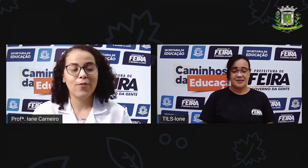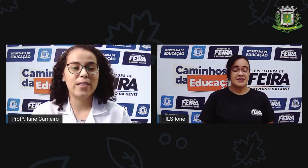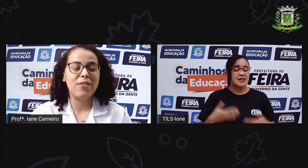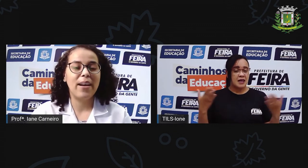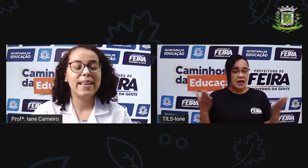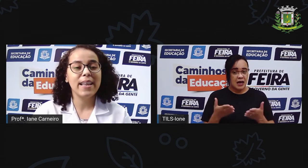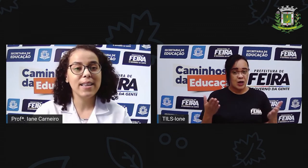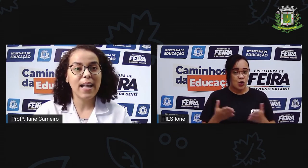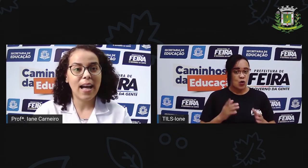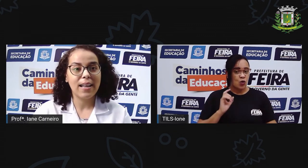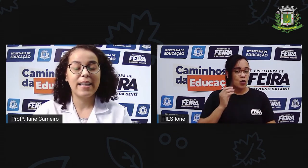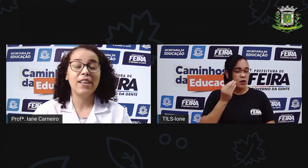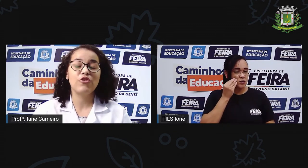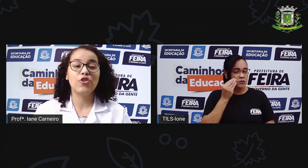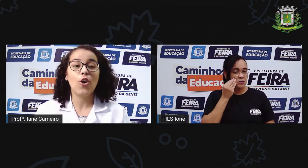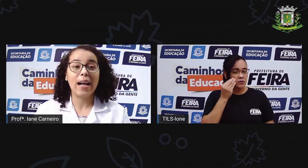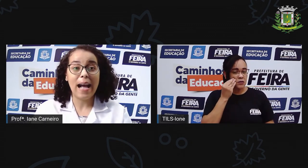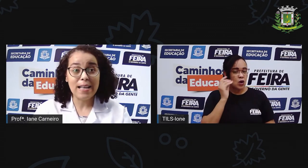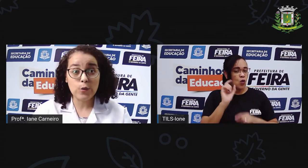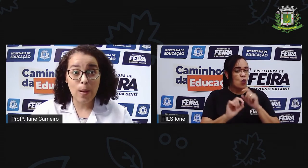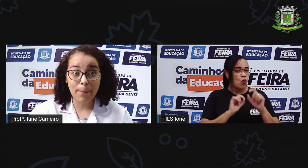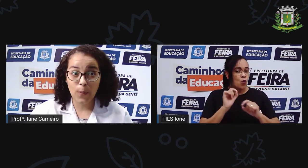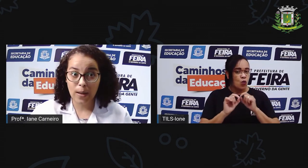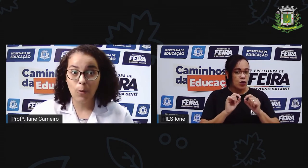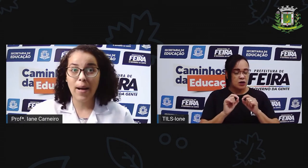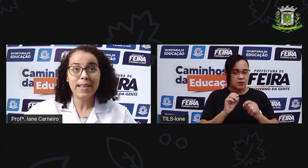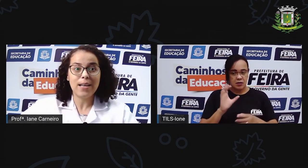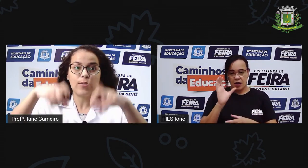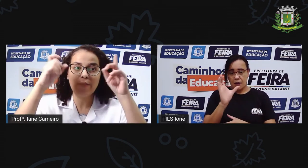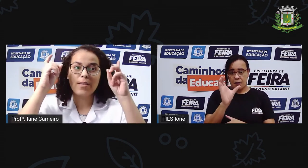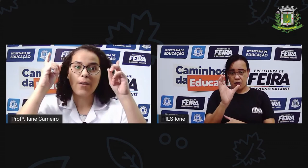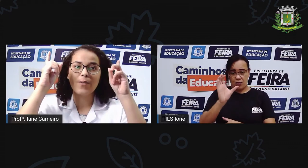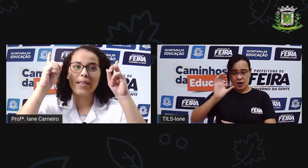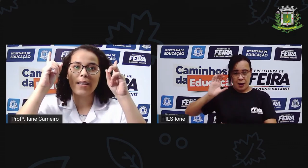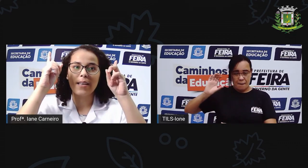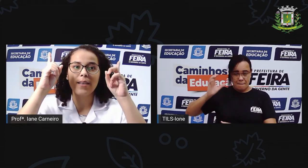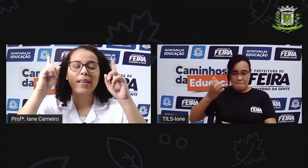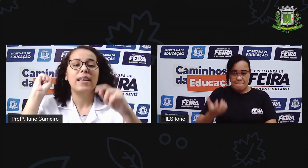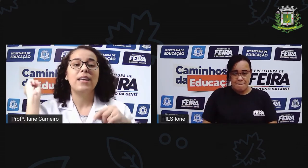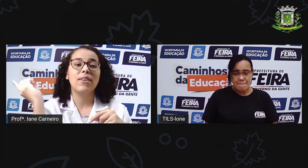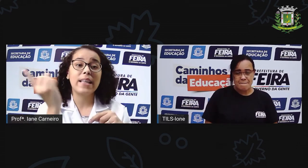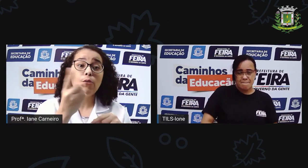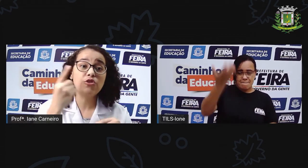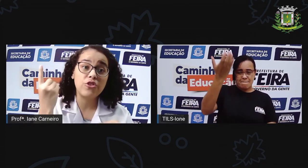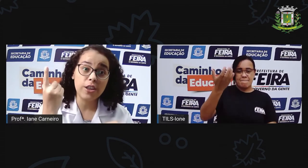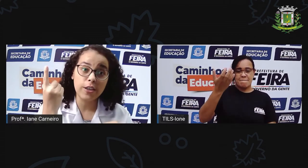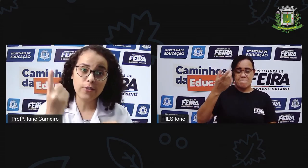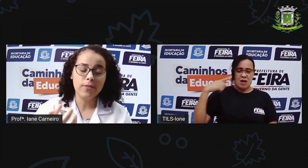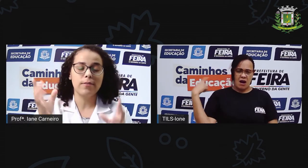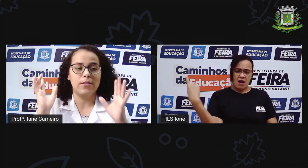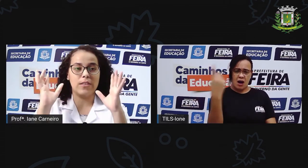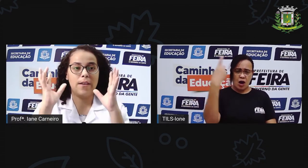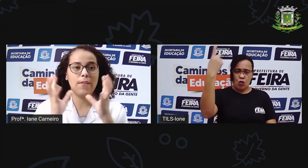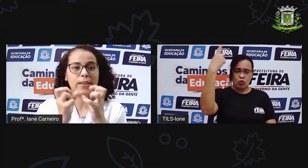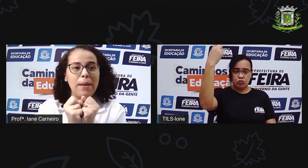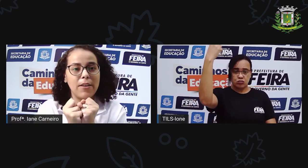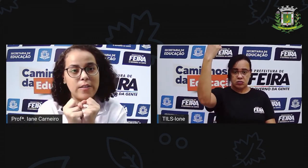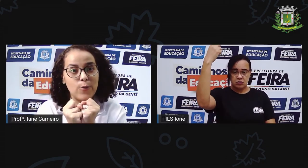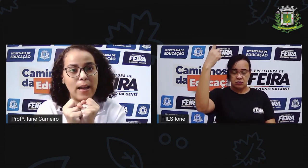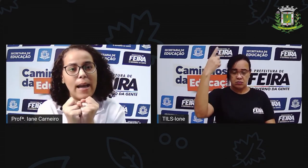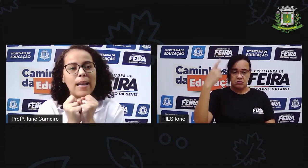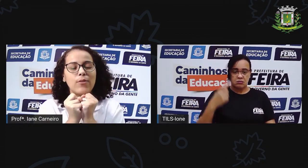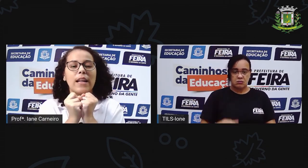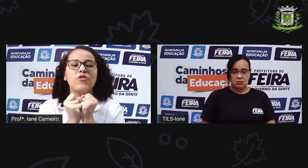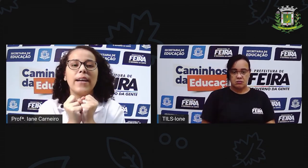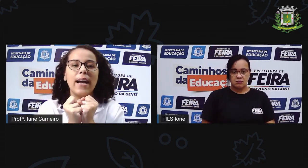Agora, você vai tentar, né, jogar a sua bola o mais alto que você conseguir e vai dar um giro. Você vai voltar e